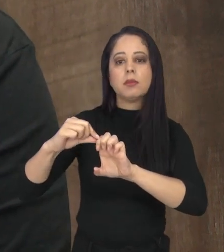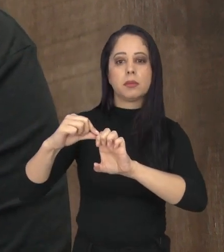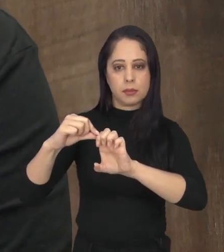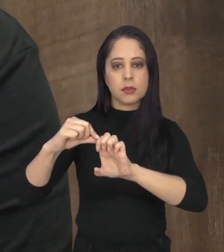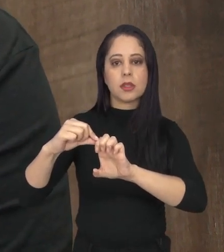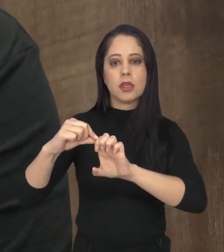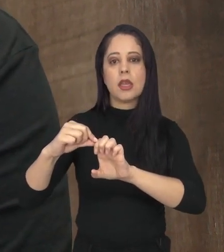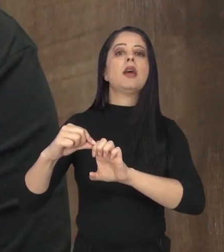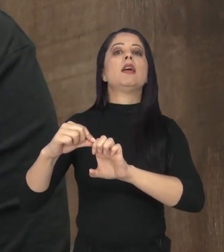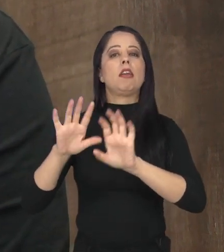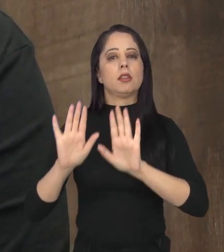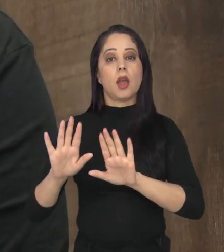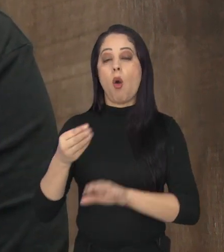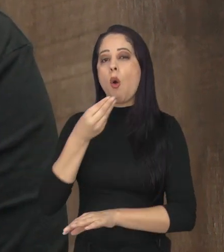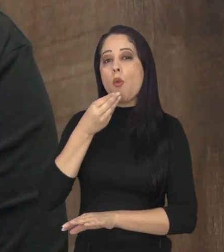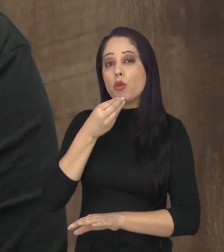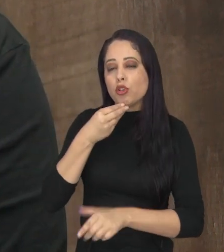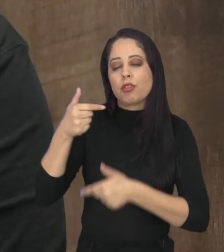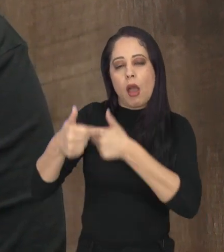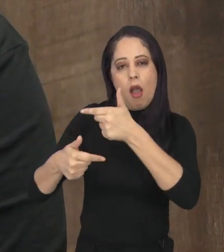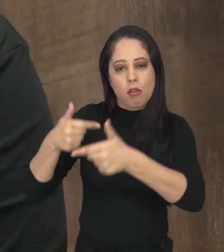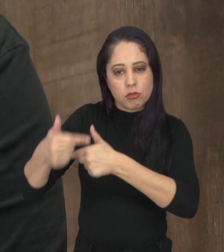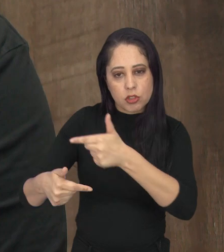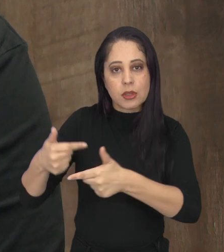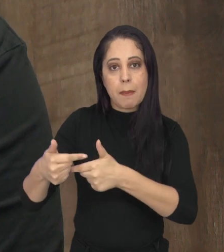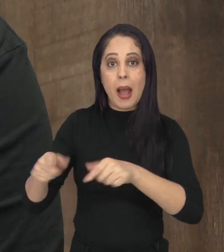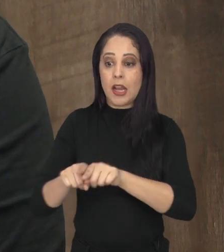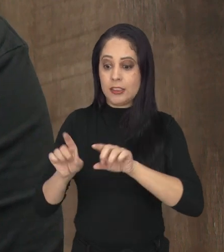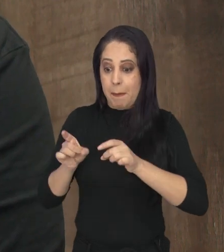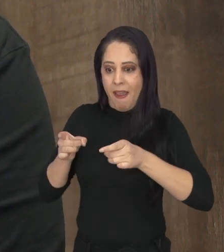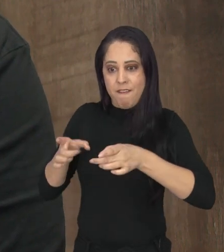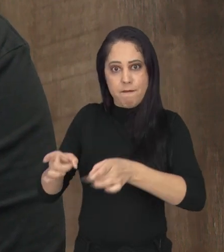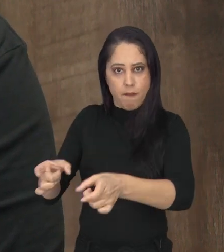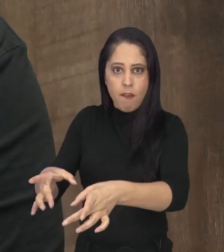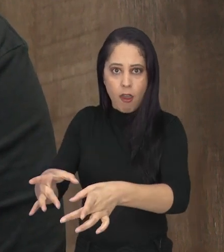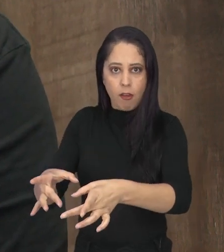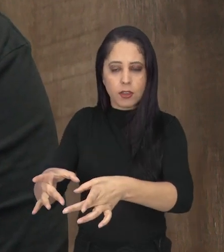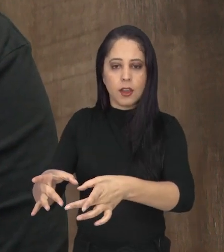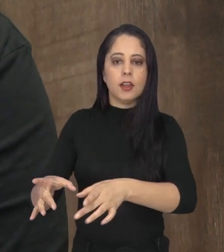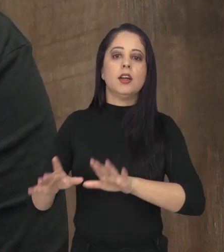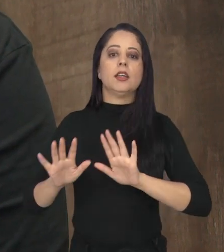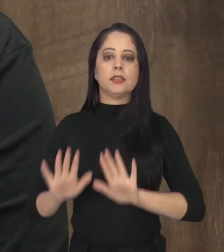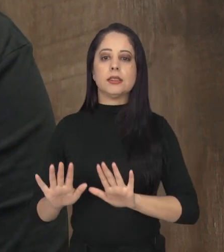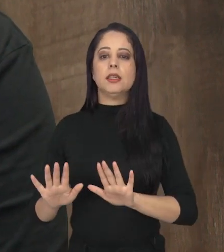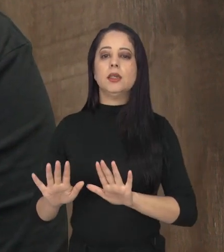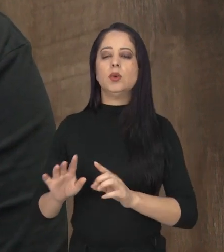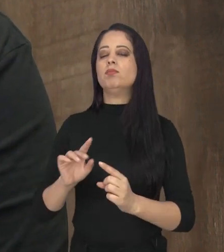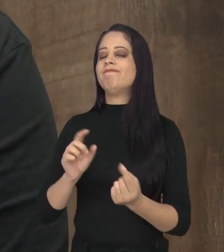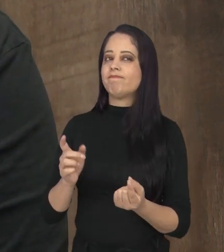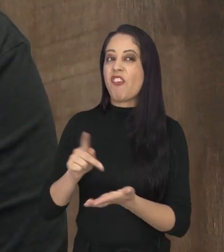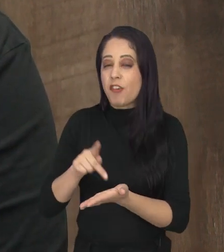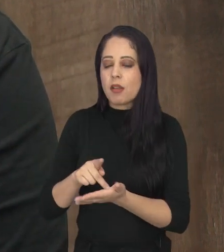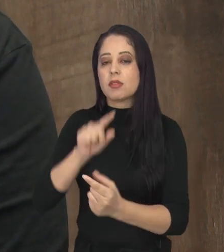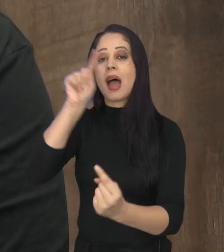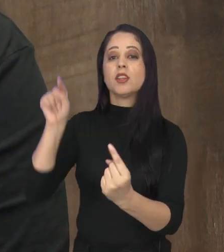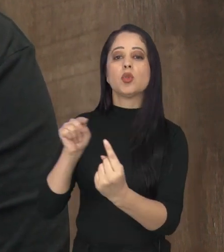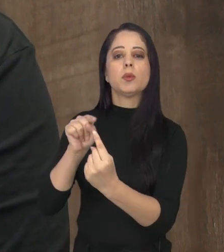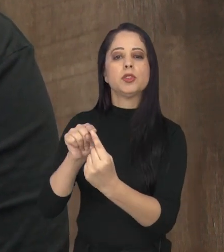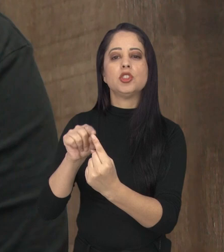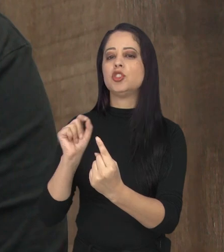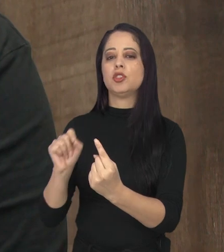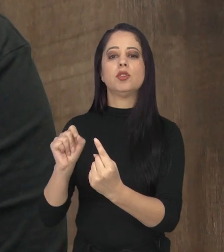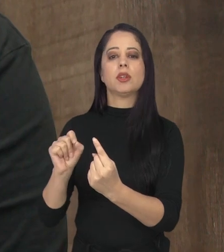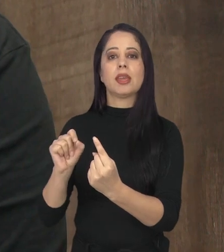digital. Presença digital gera oportunidade de negócio e negócio gera vendas, gera dinheiro no bolso. Então, no fundo, a gente usa